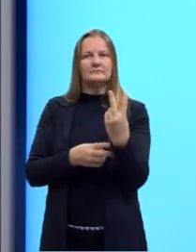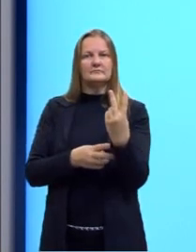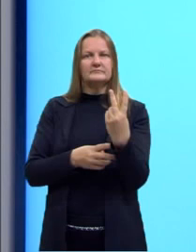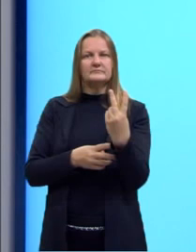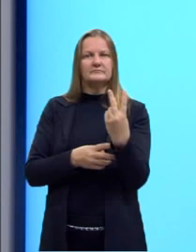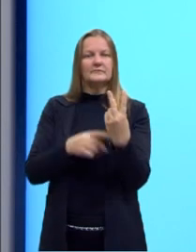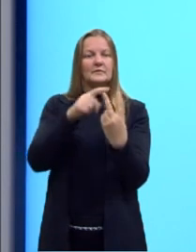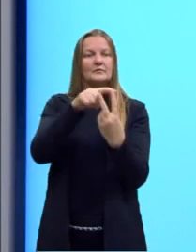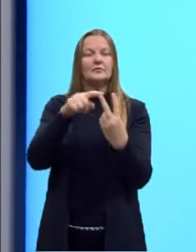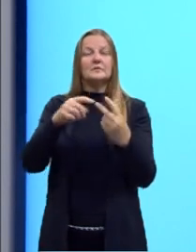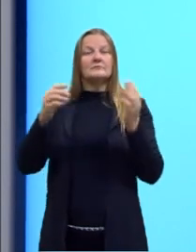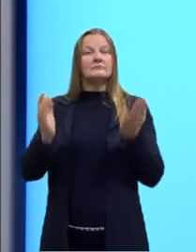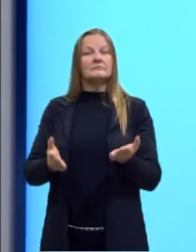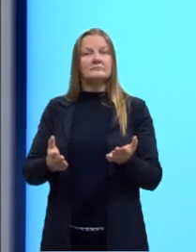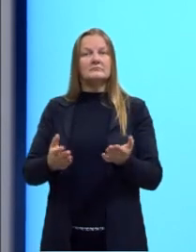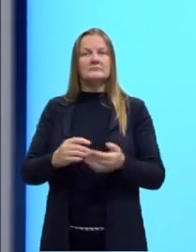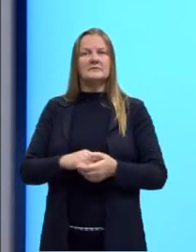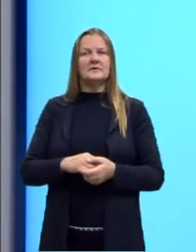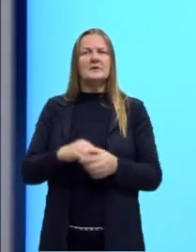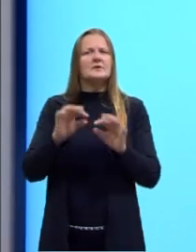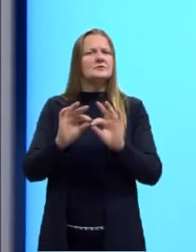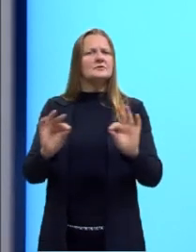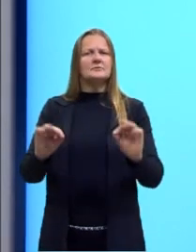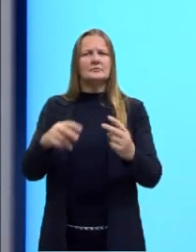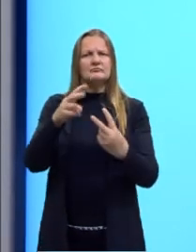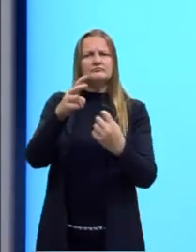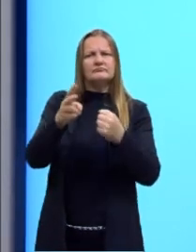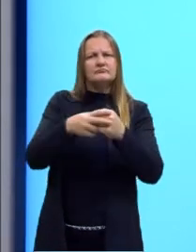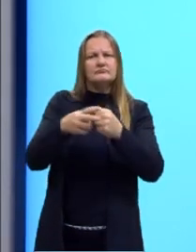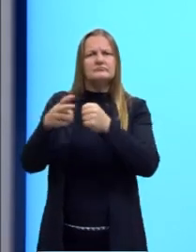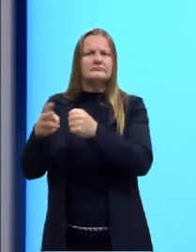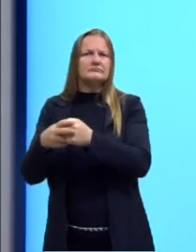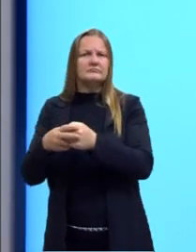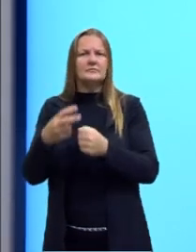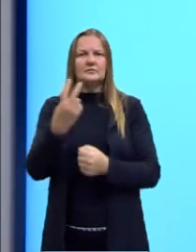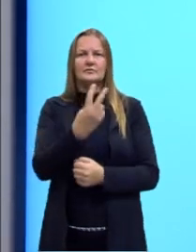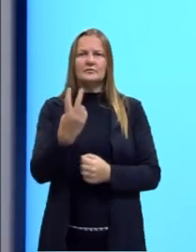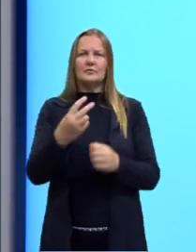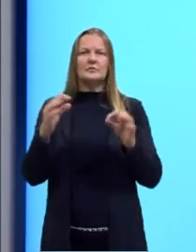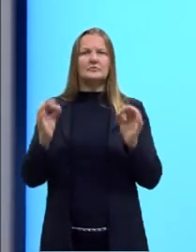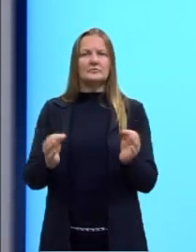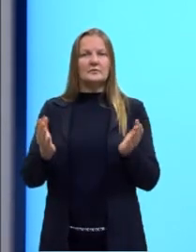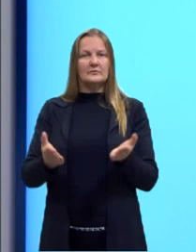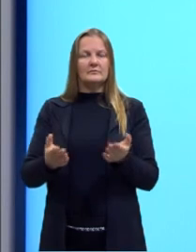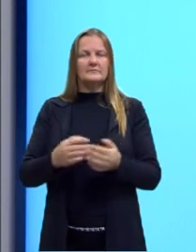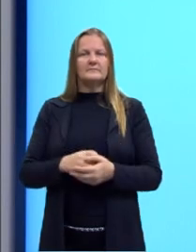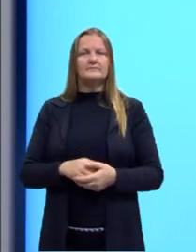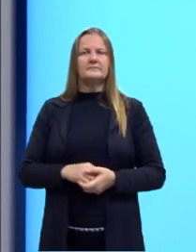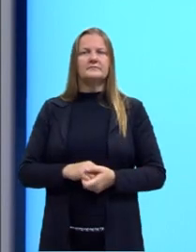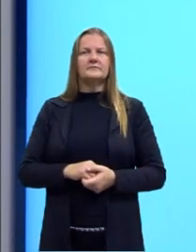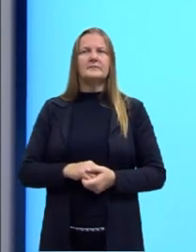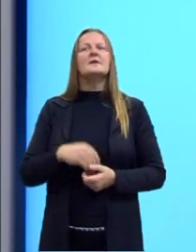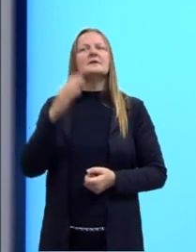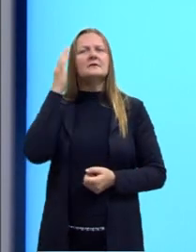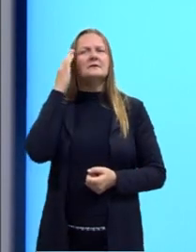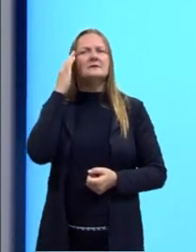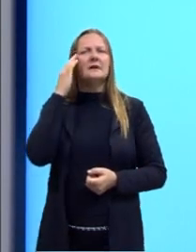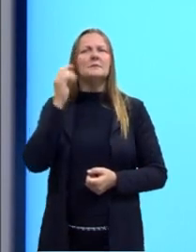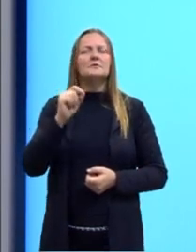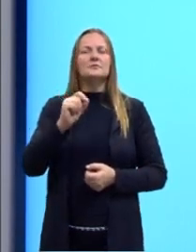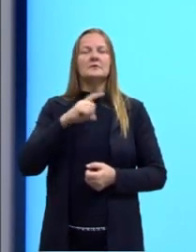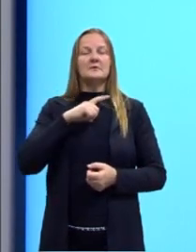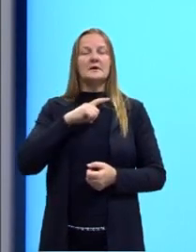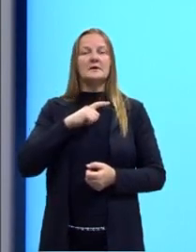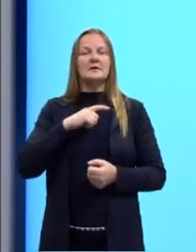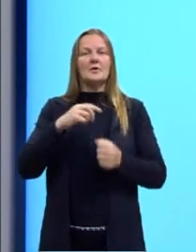Os dois estão no presente. Simples assim, né? Os dois estando no presente, eu sei que eu tenho